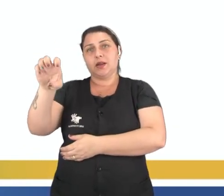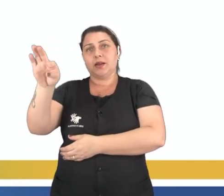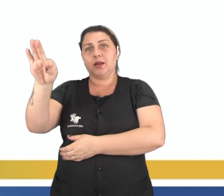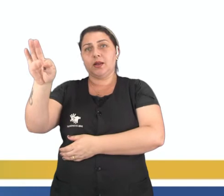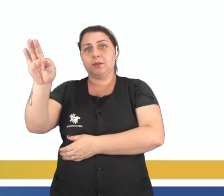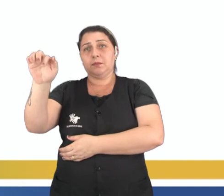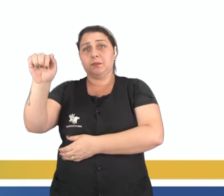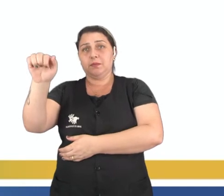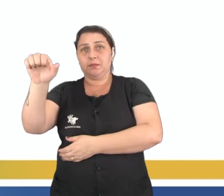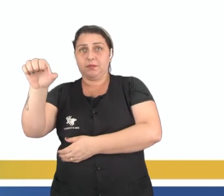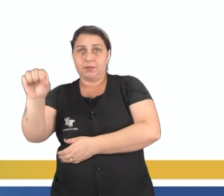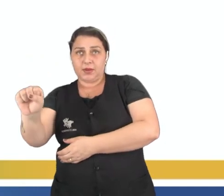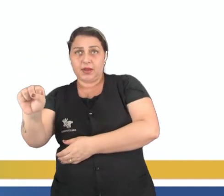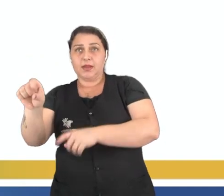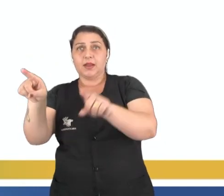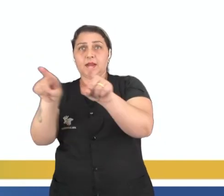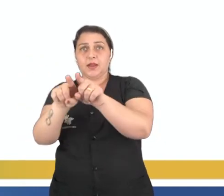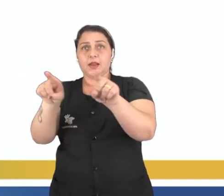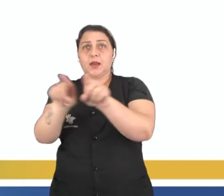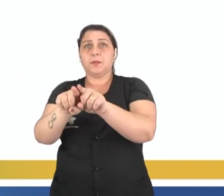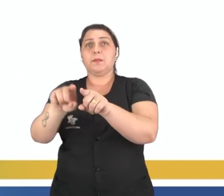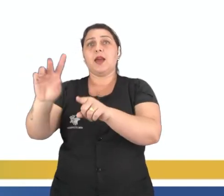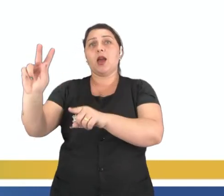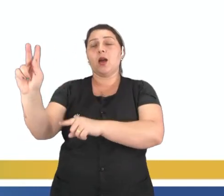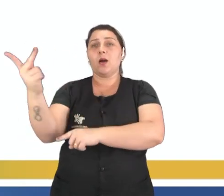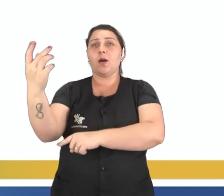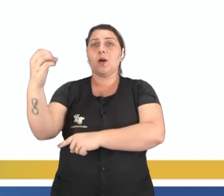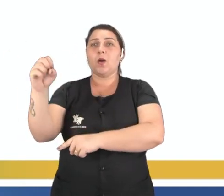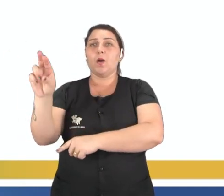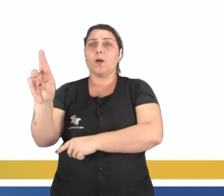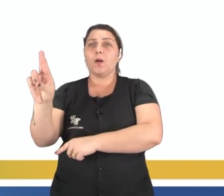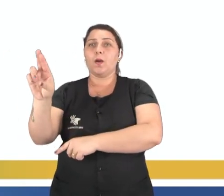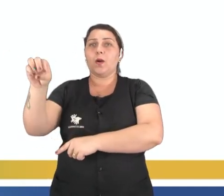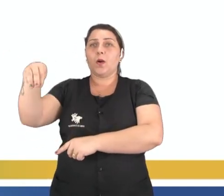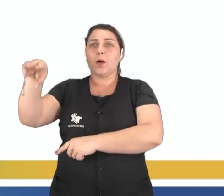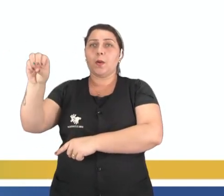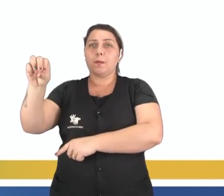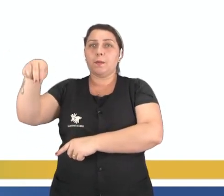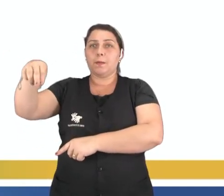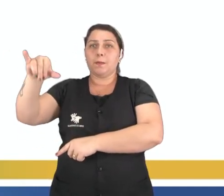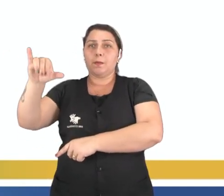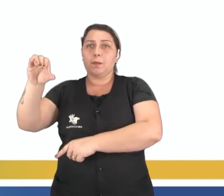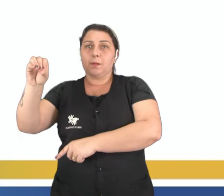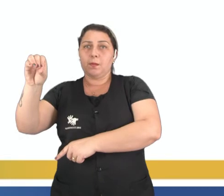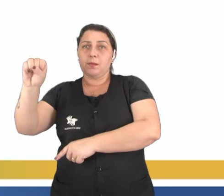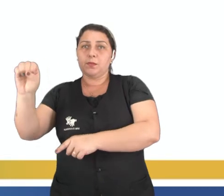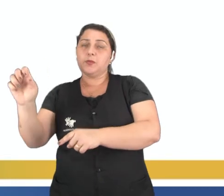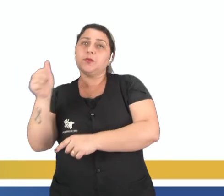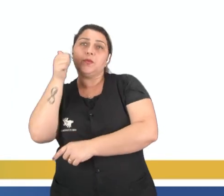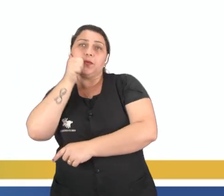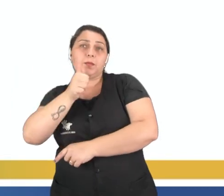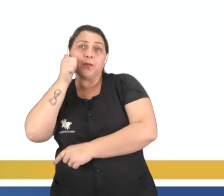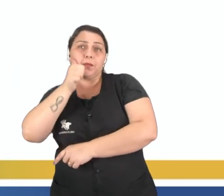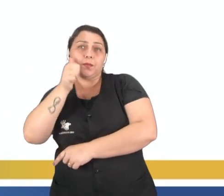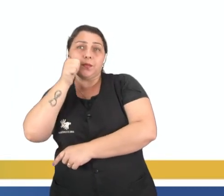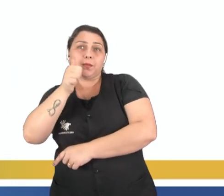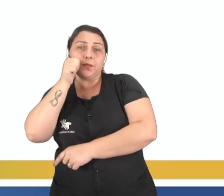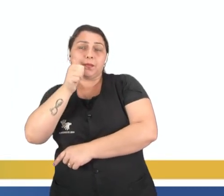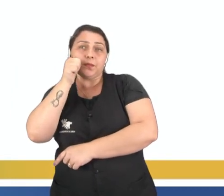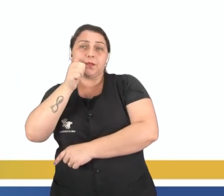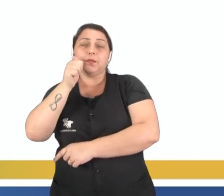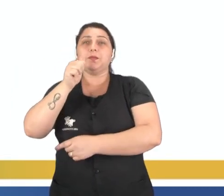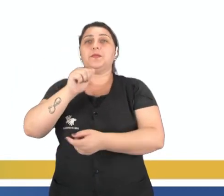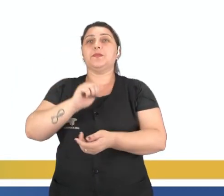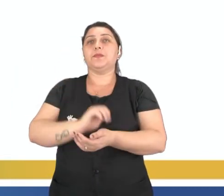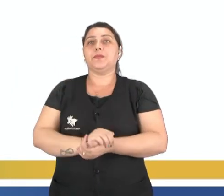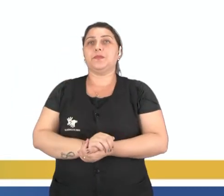e vai ser nessa estrutura que vai ocorrer a produção dos gametas que vão ser liberados na tuba uterina